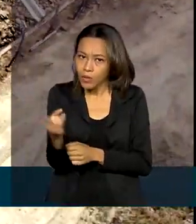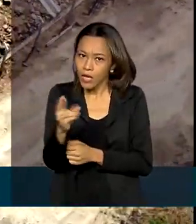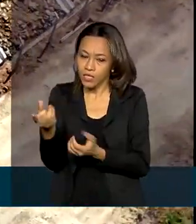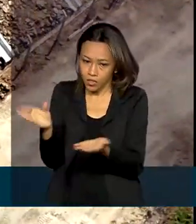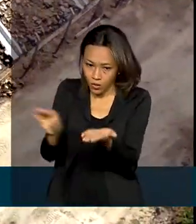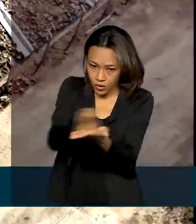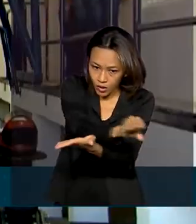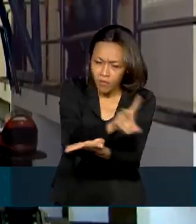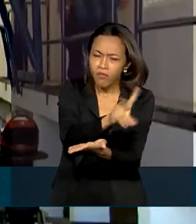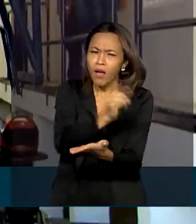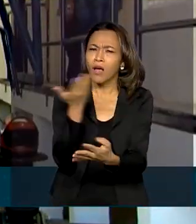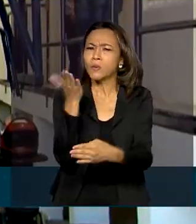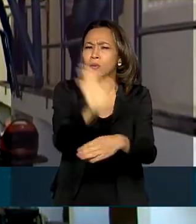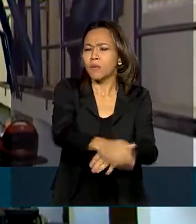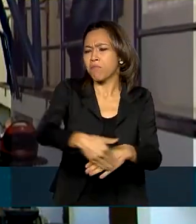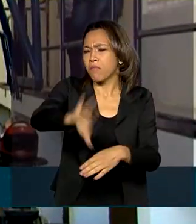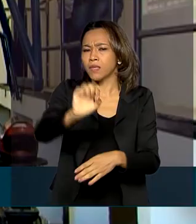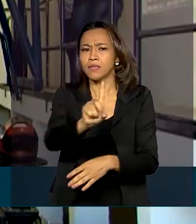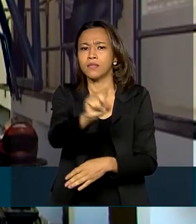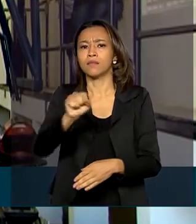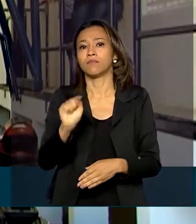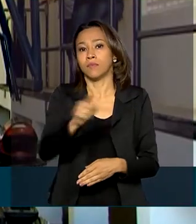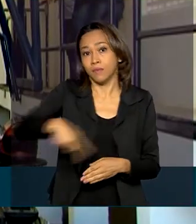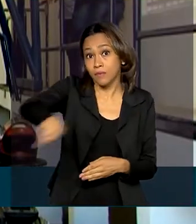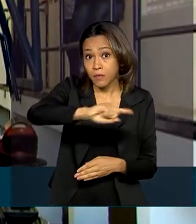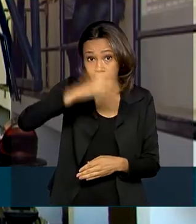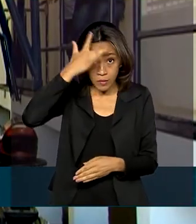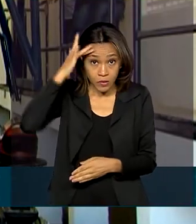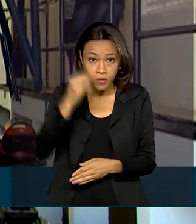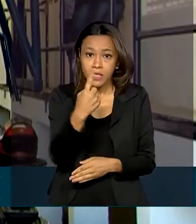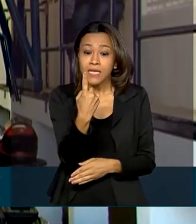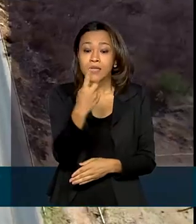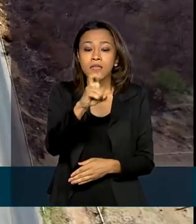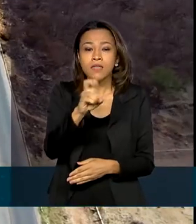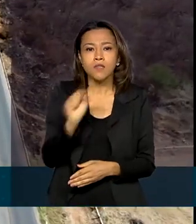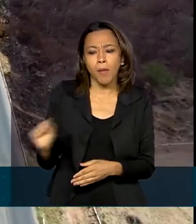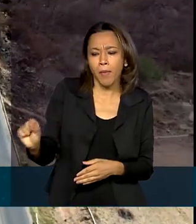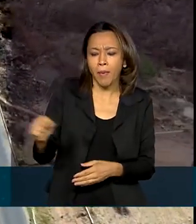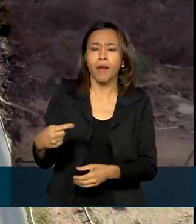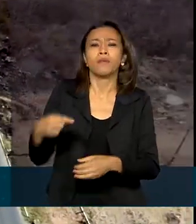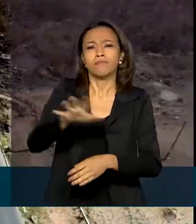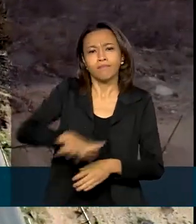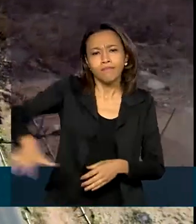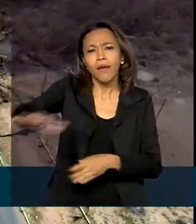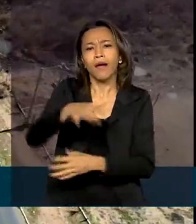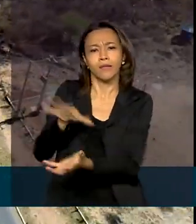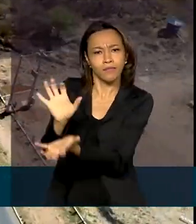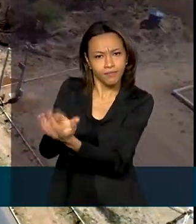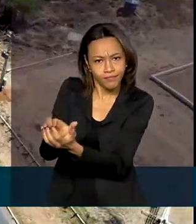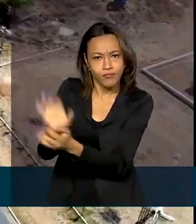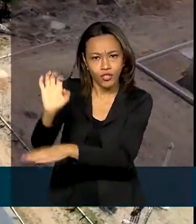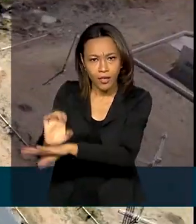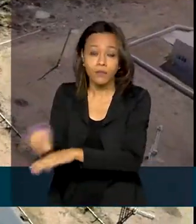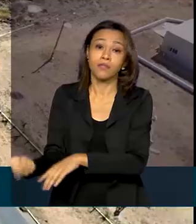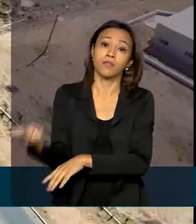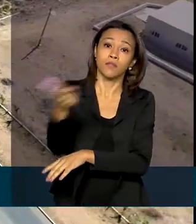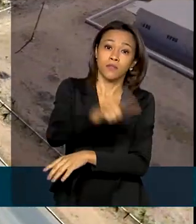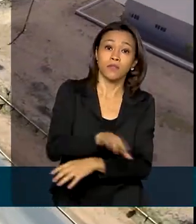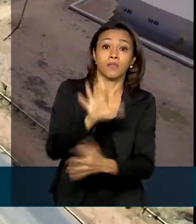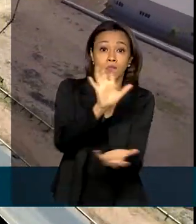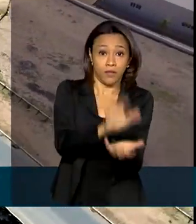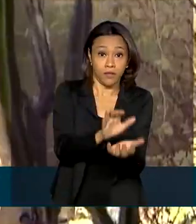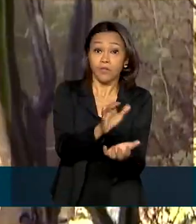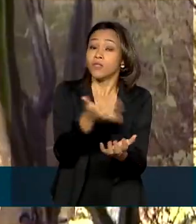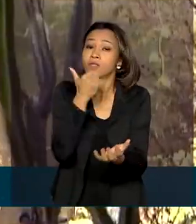irá beneficiar mais de 100 mil pessoas em 15 municípios, tanto do semiárido pernambucano quanto do semiárido